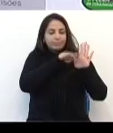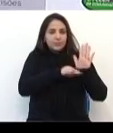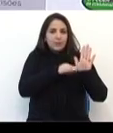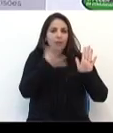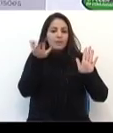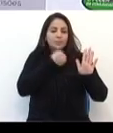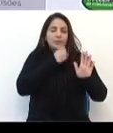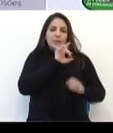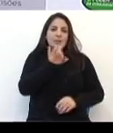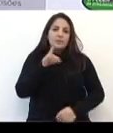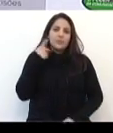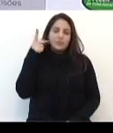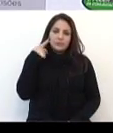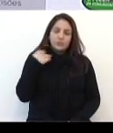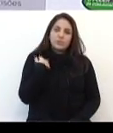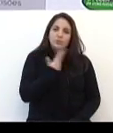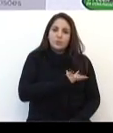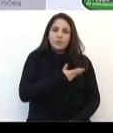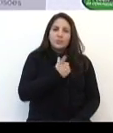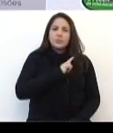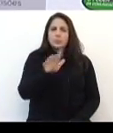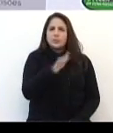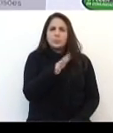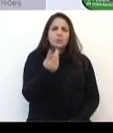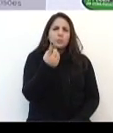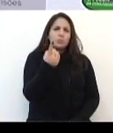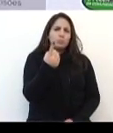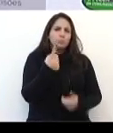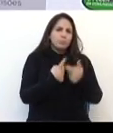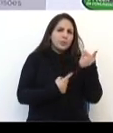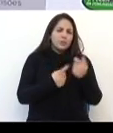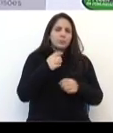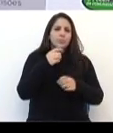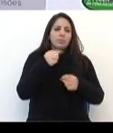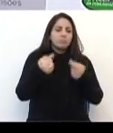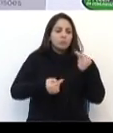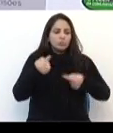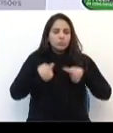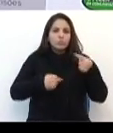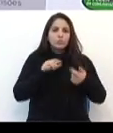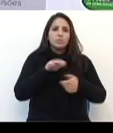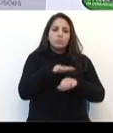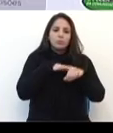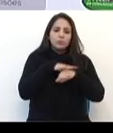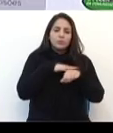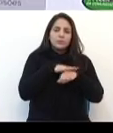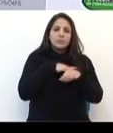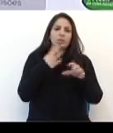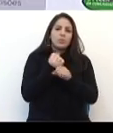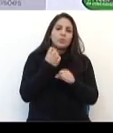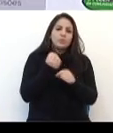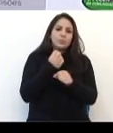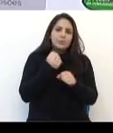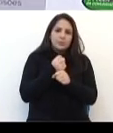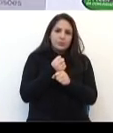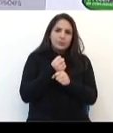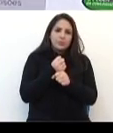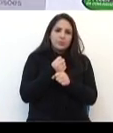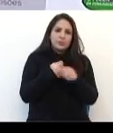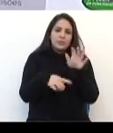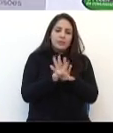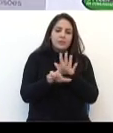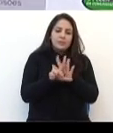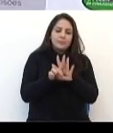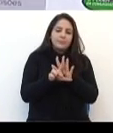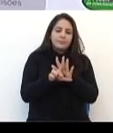vereadores. Essa é a tramitação. Teremos, aí, em torno de um mês para dialogar, para discutir o orçamento da Lei de